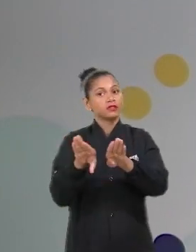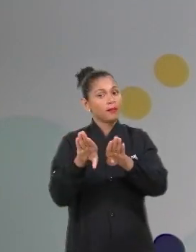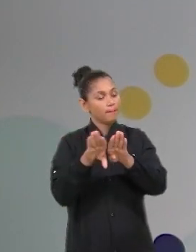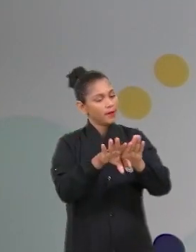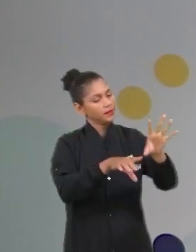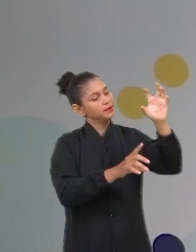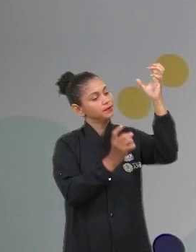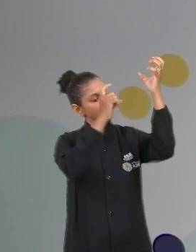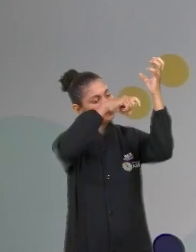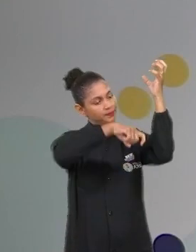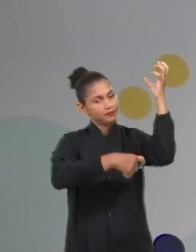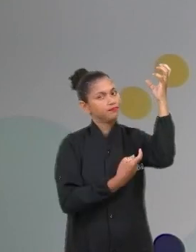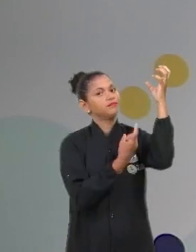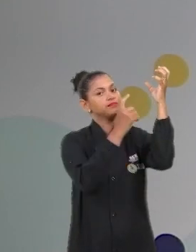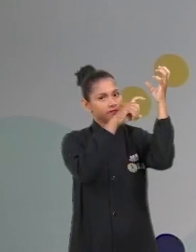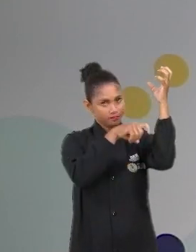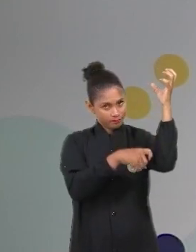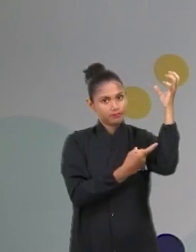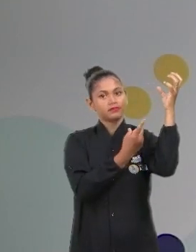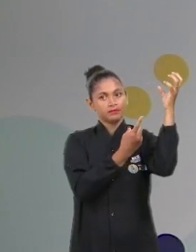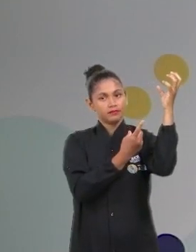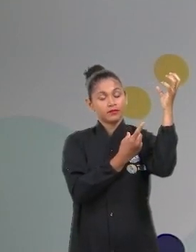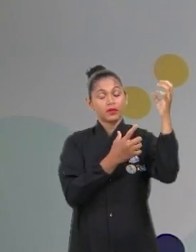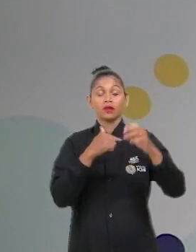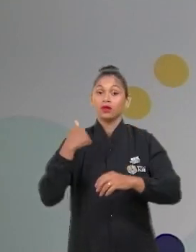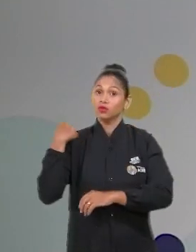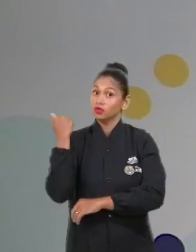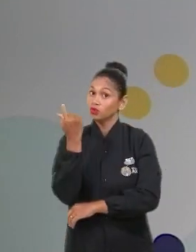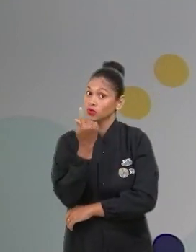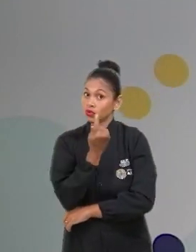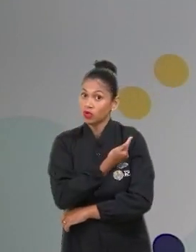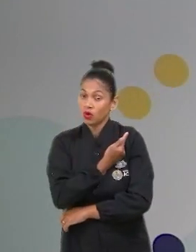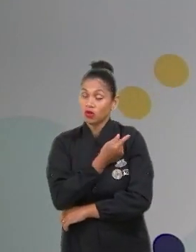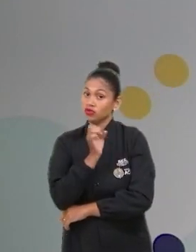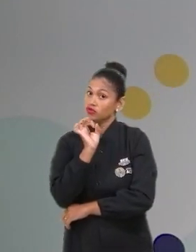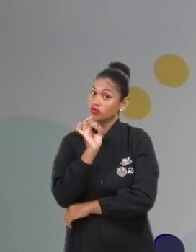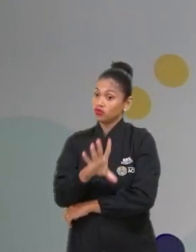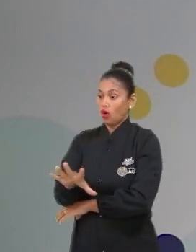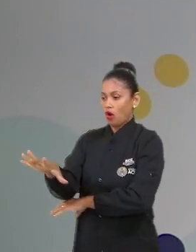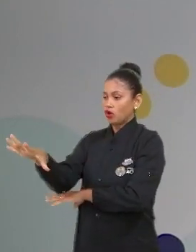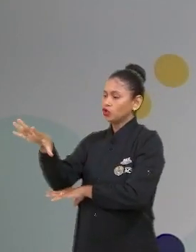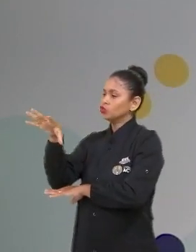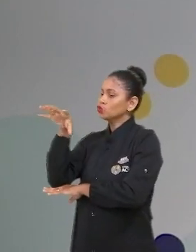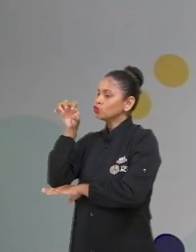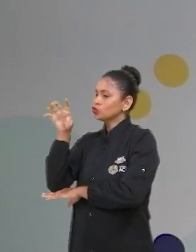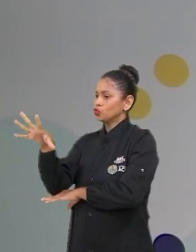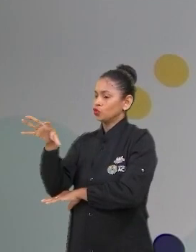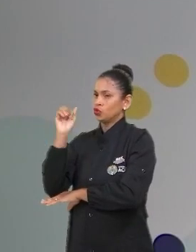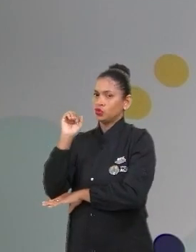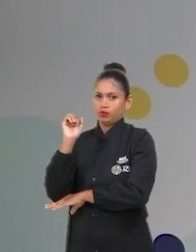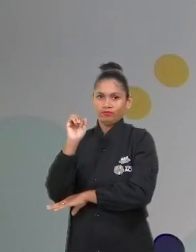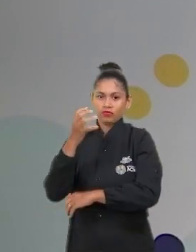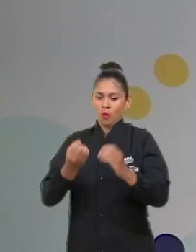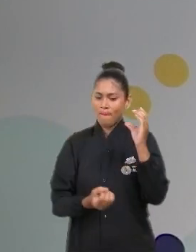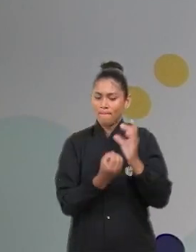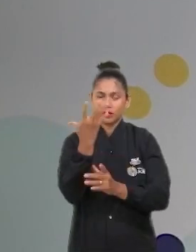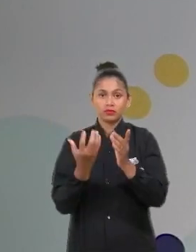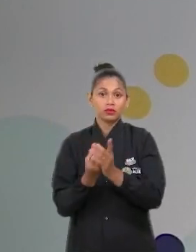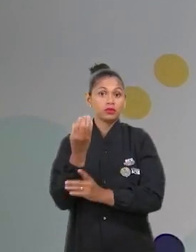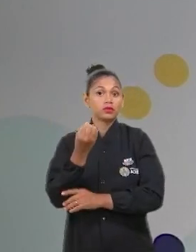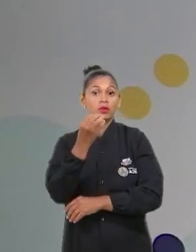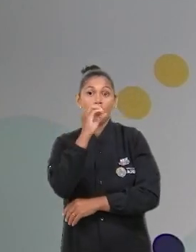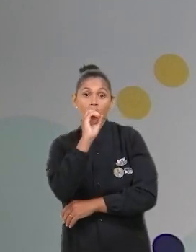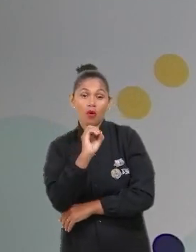fazemos a respiração. Nós não produzimos o oxigênio. Nós só consumimos esse oxigênio. E nós